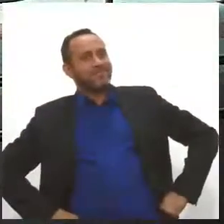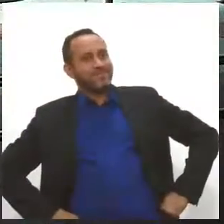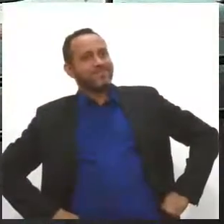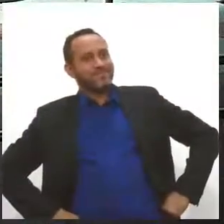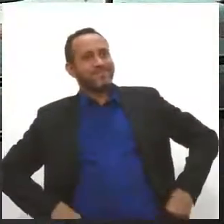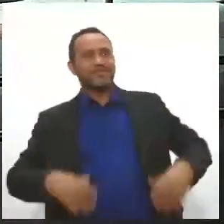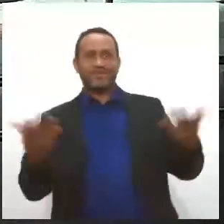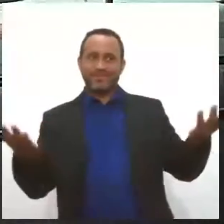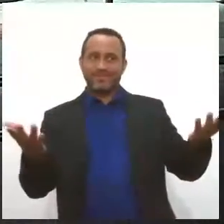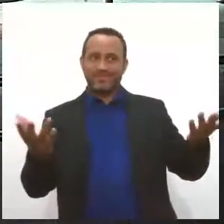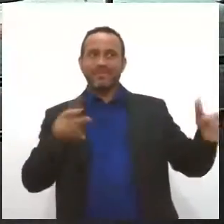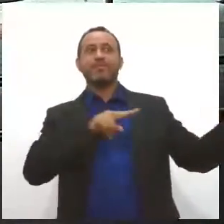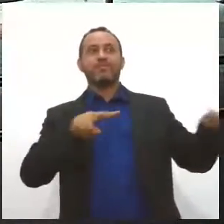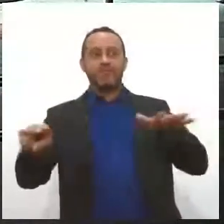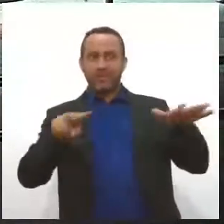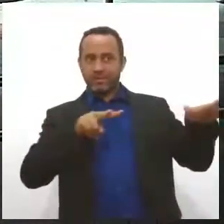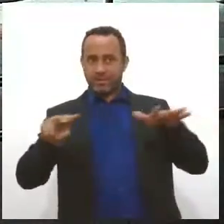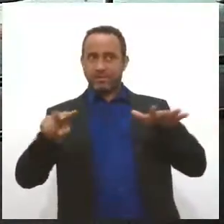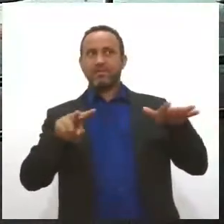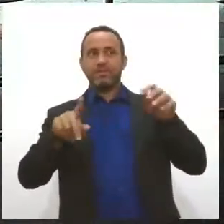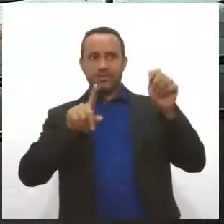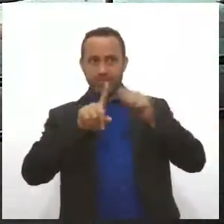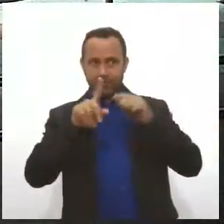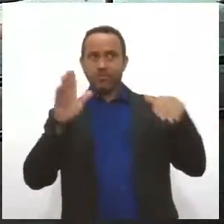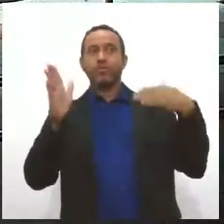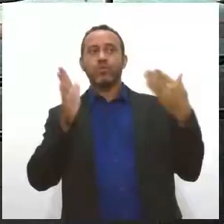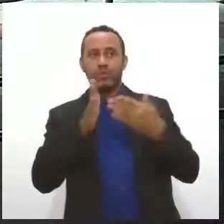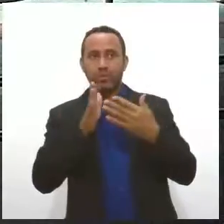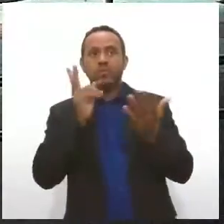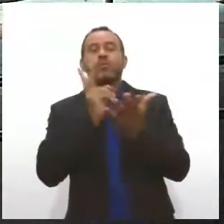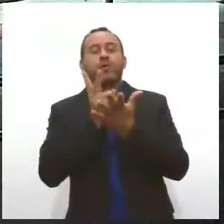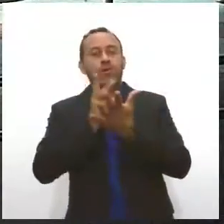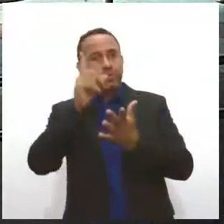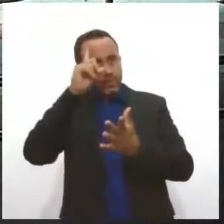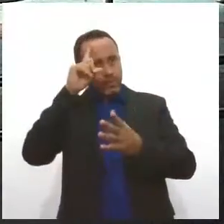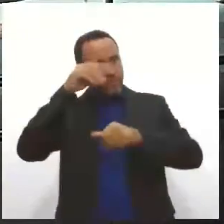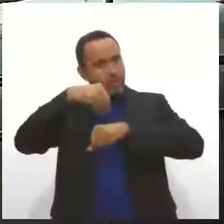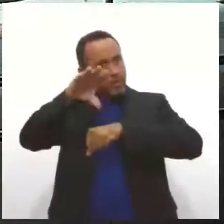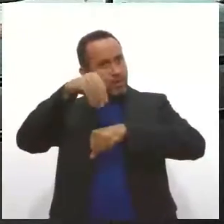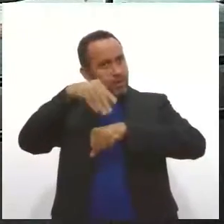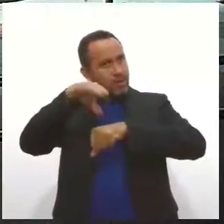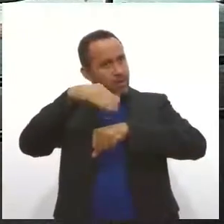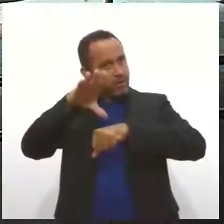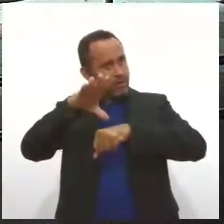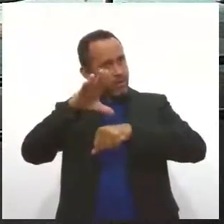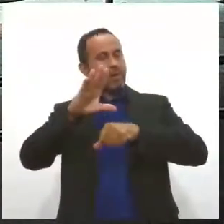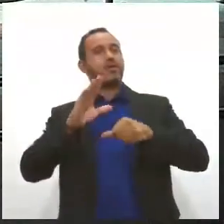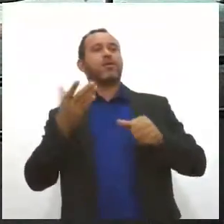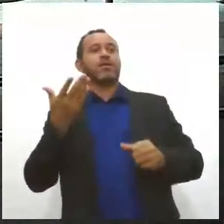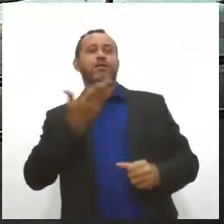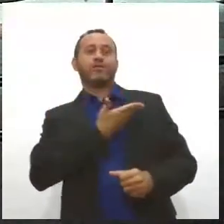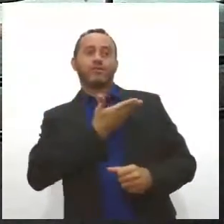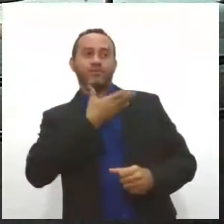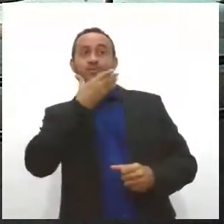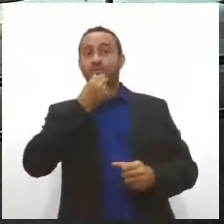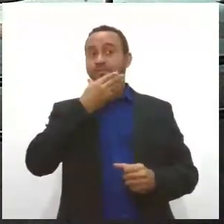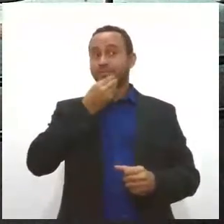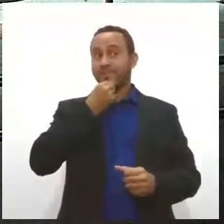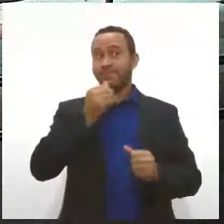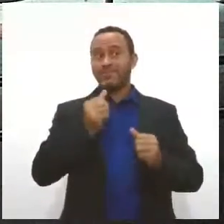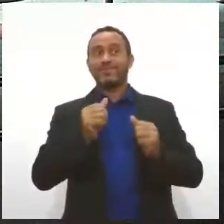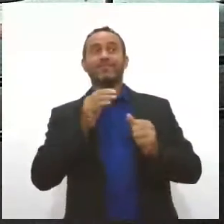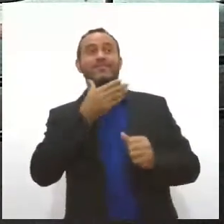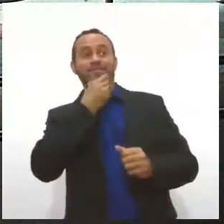semana inteira para colocar o lacinho azul e ficar todos os dias alertando aos nossos maridos, aos nossos filhos, aos nossos colegas de